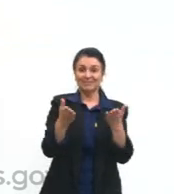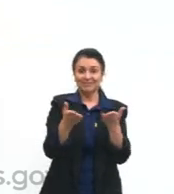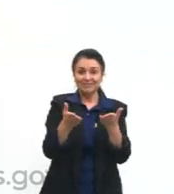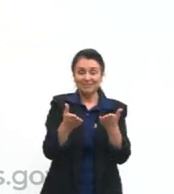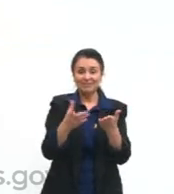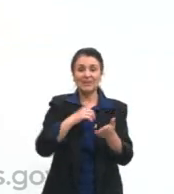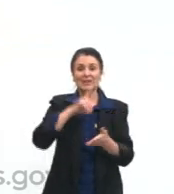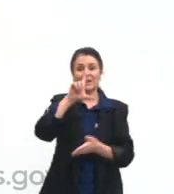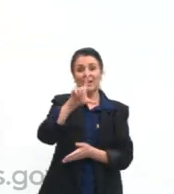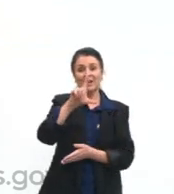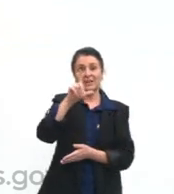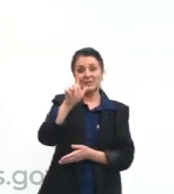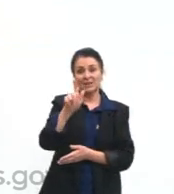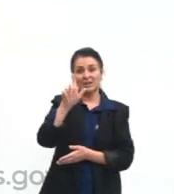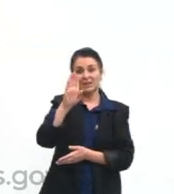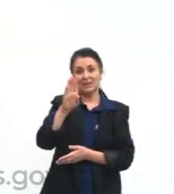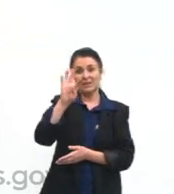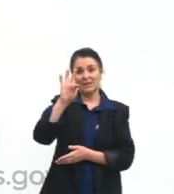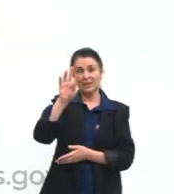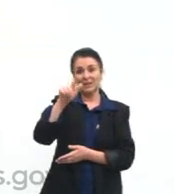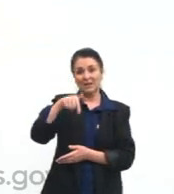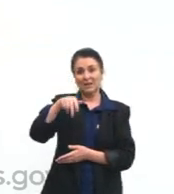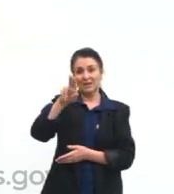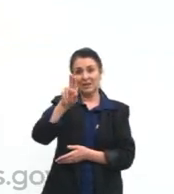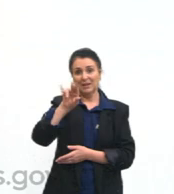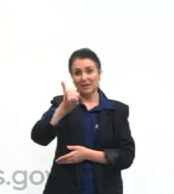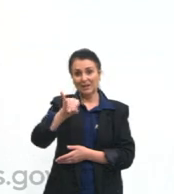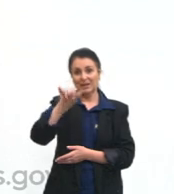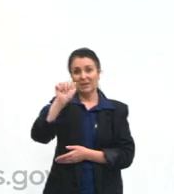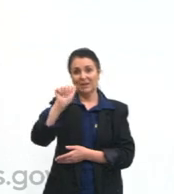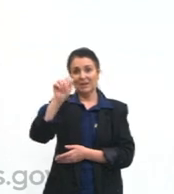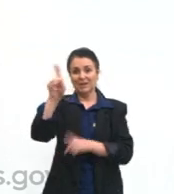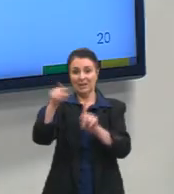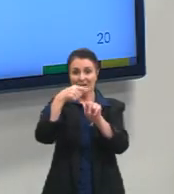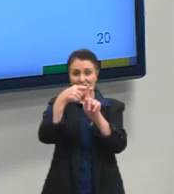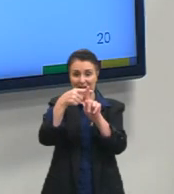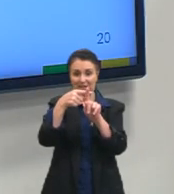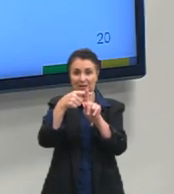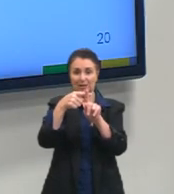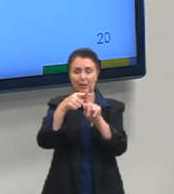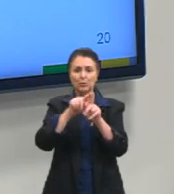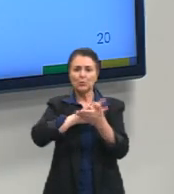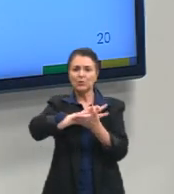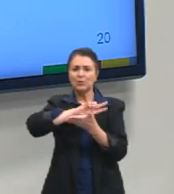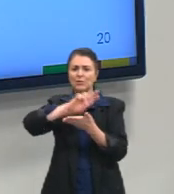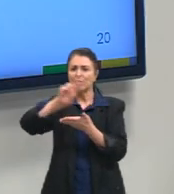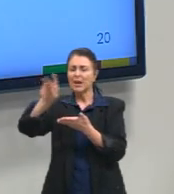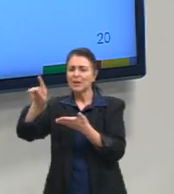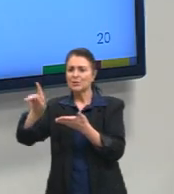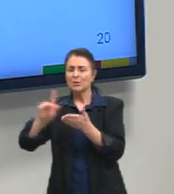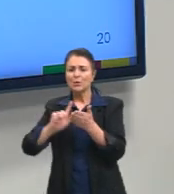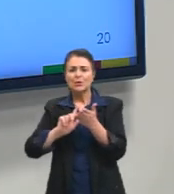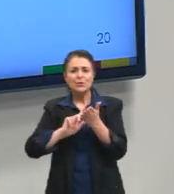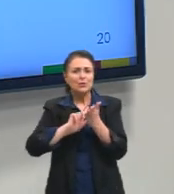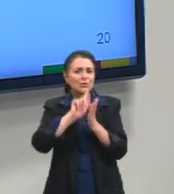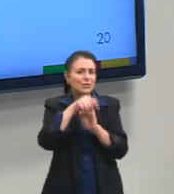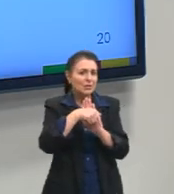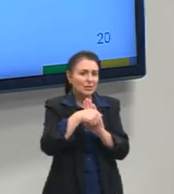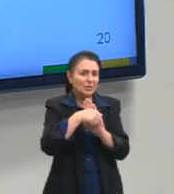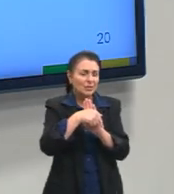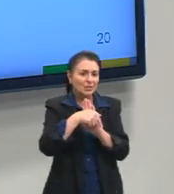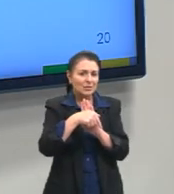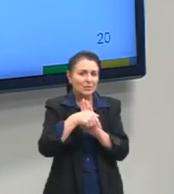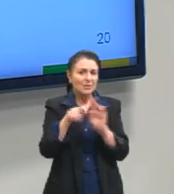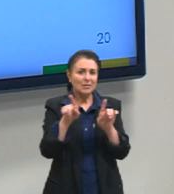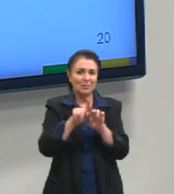LGBTQIA+, como os diversos gêneros se pronunciam e como existe ainda um preconceito perpetuado com